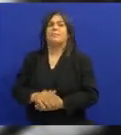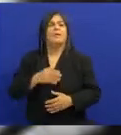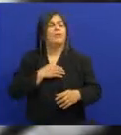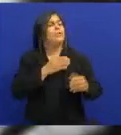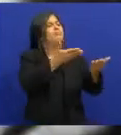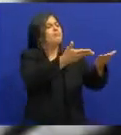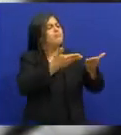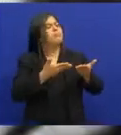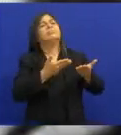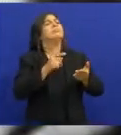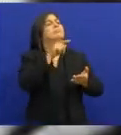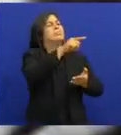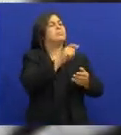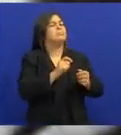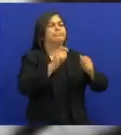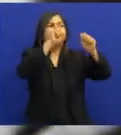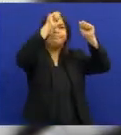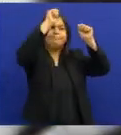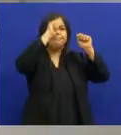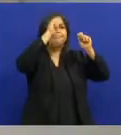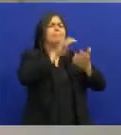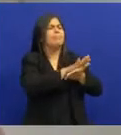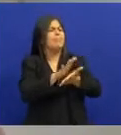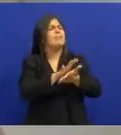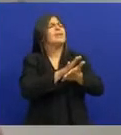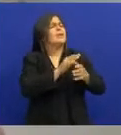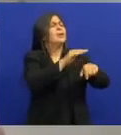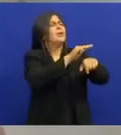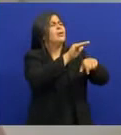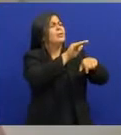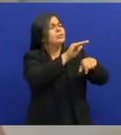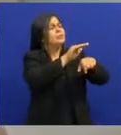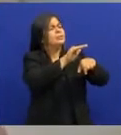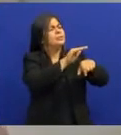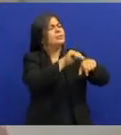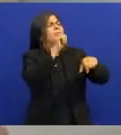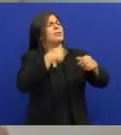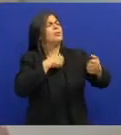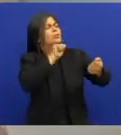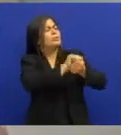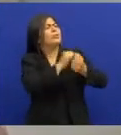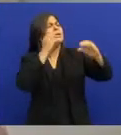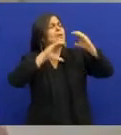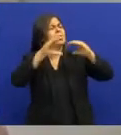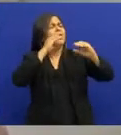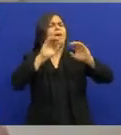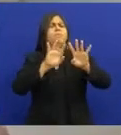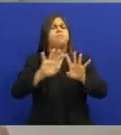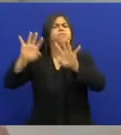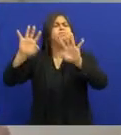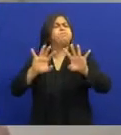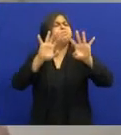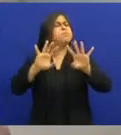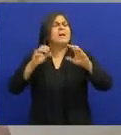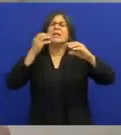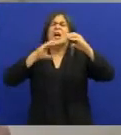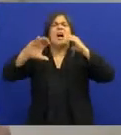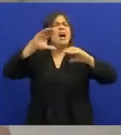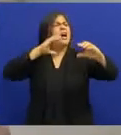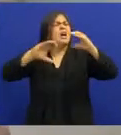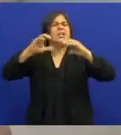Eu vim convidar O senhor O Jacos Pandeiro Para cantar com a gente Do Festival